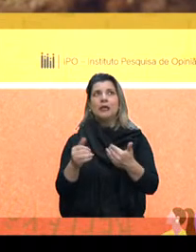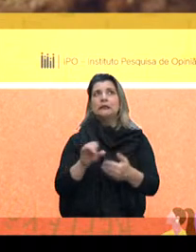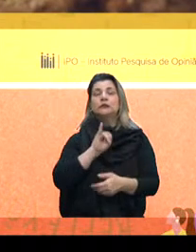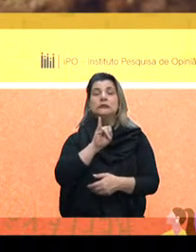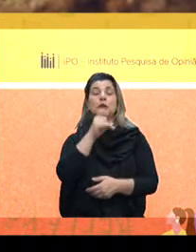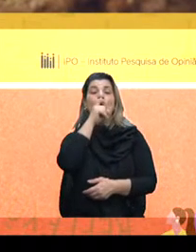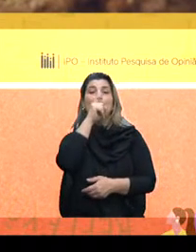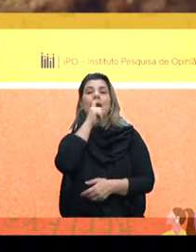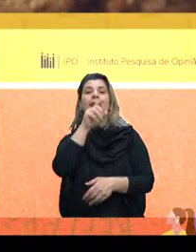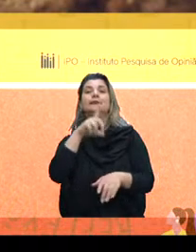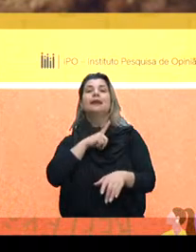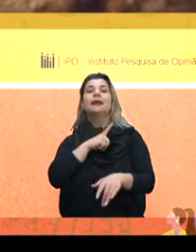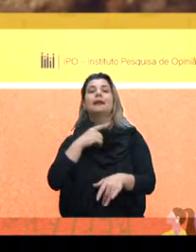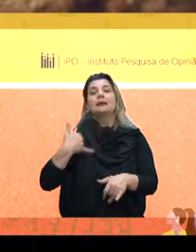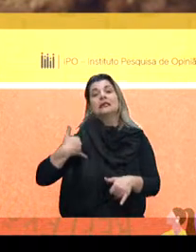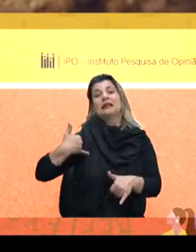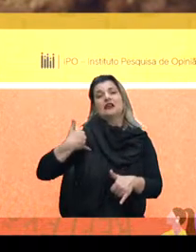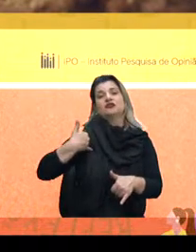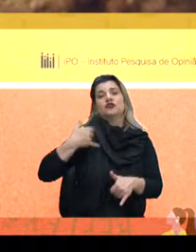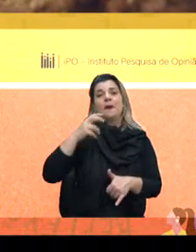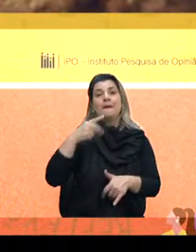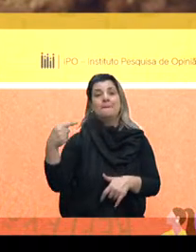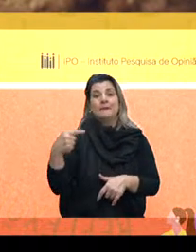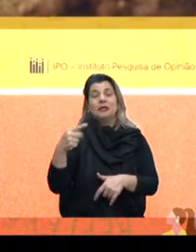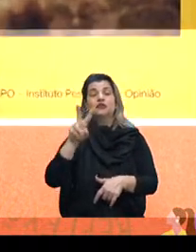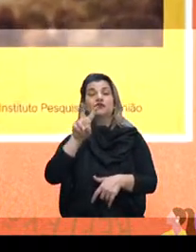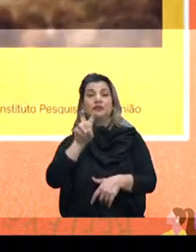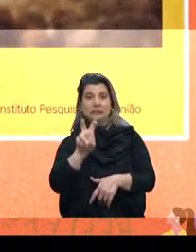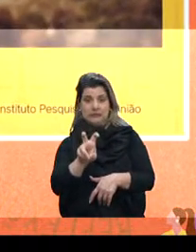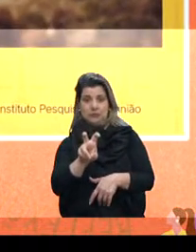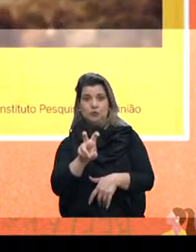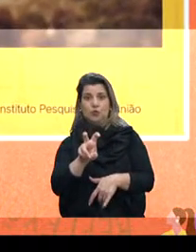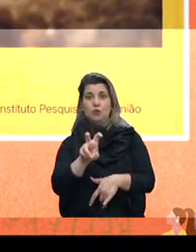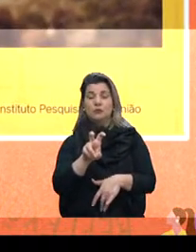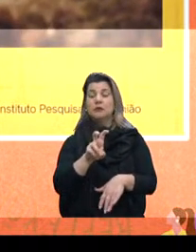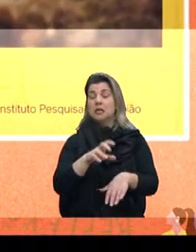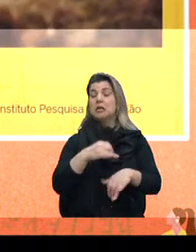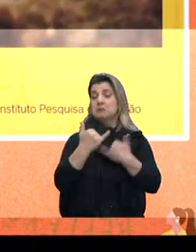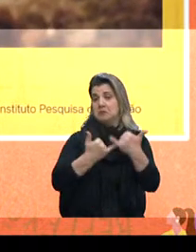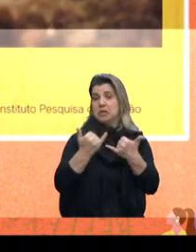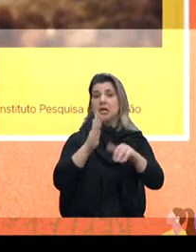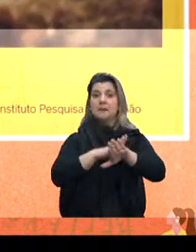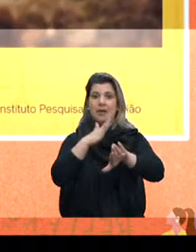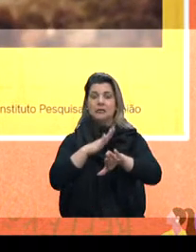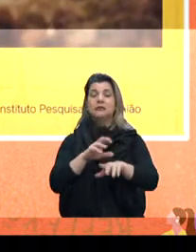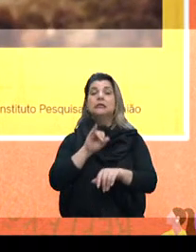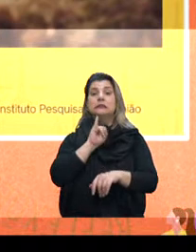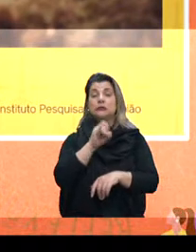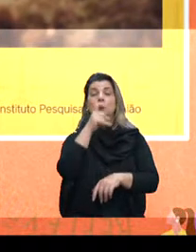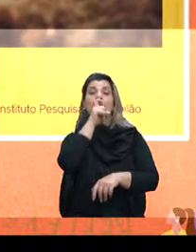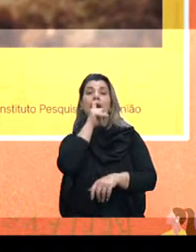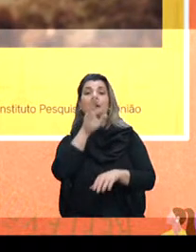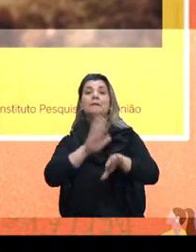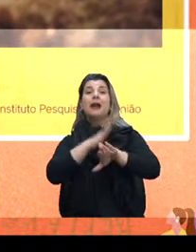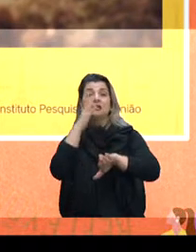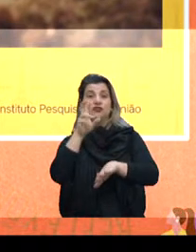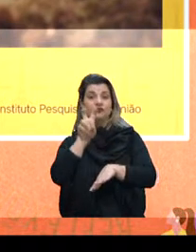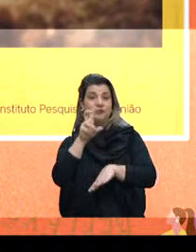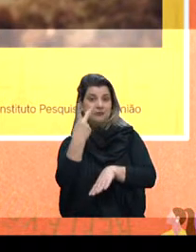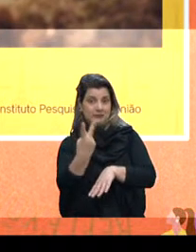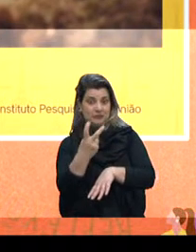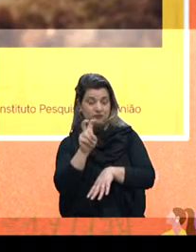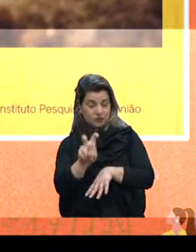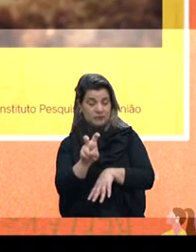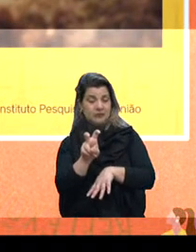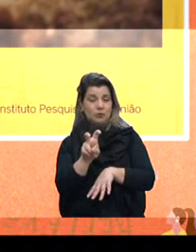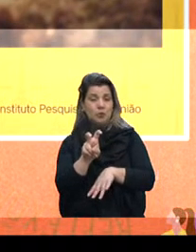menos de 25 anos, maior a prática dele brincar com a criança. Se o pai tem mais de 25 anos, menor essa prática. A